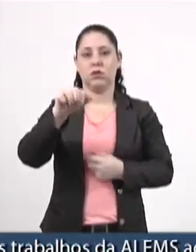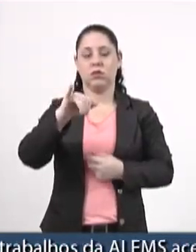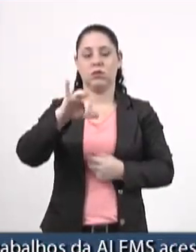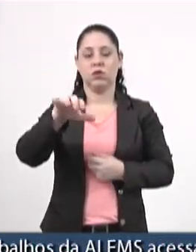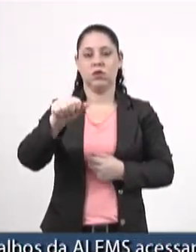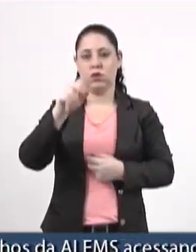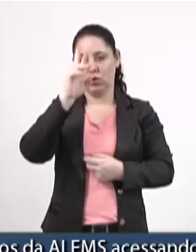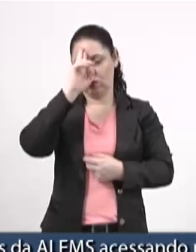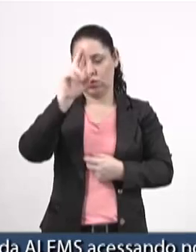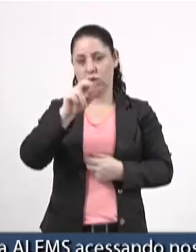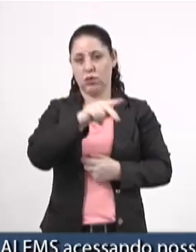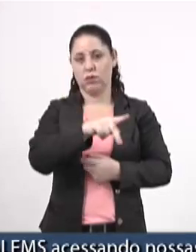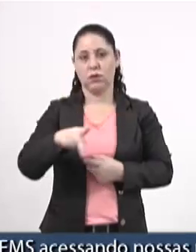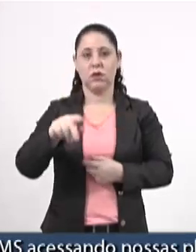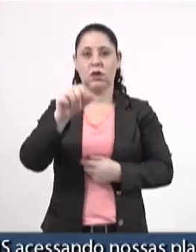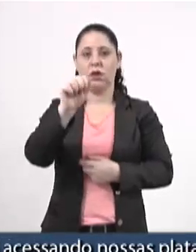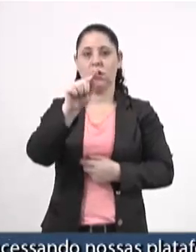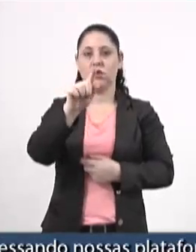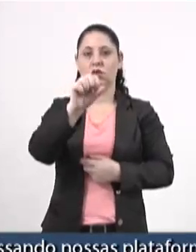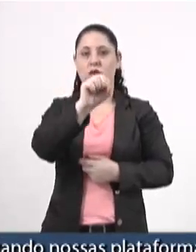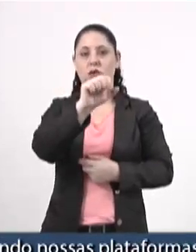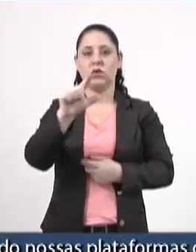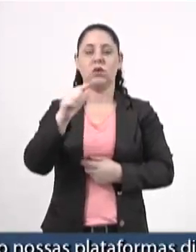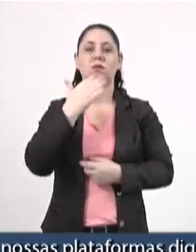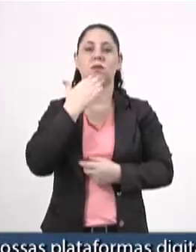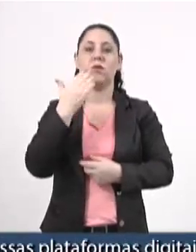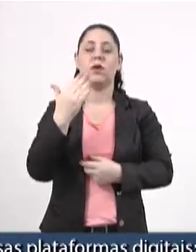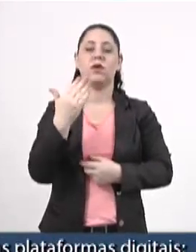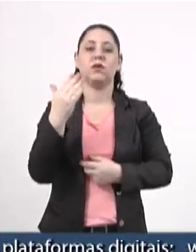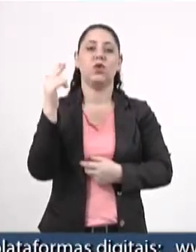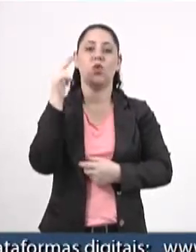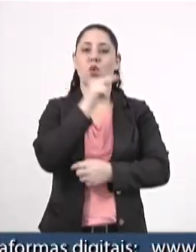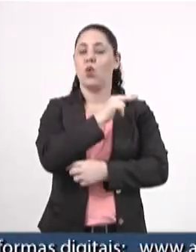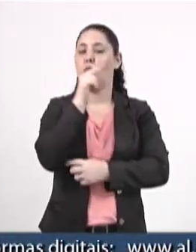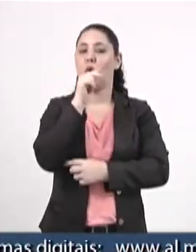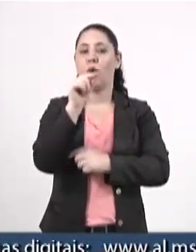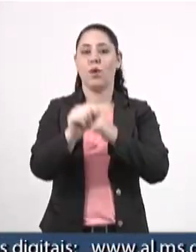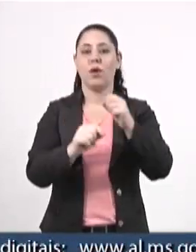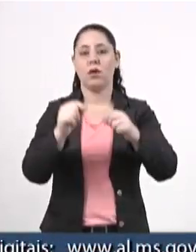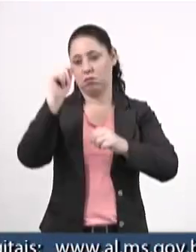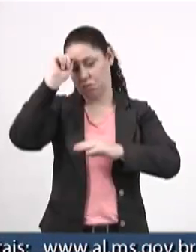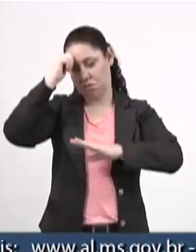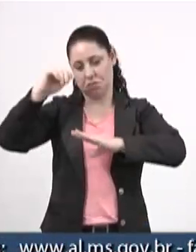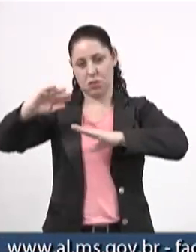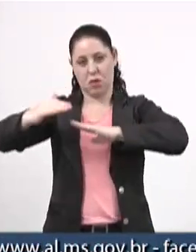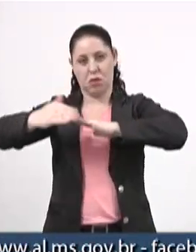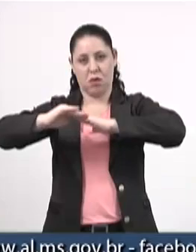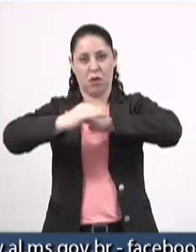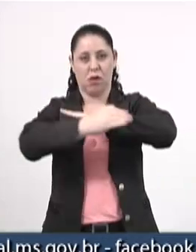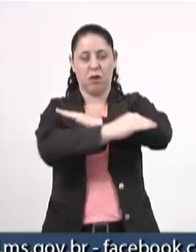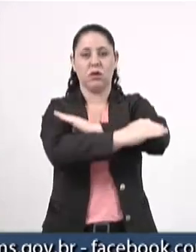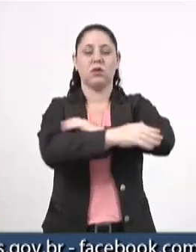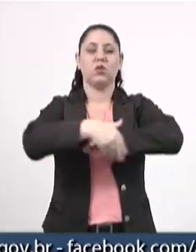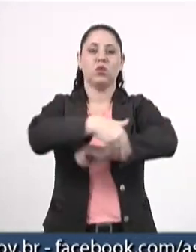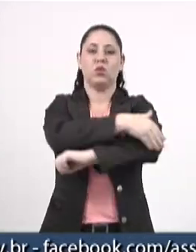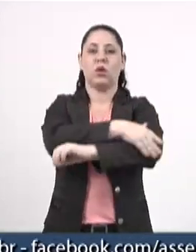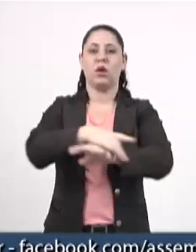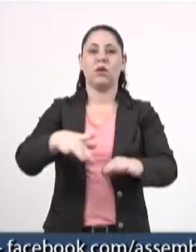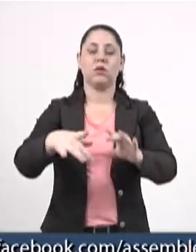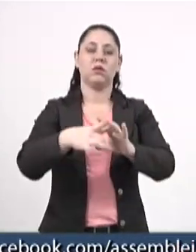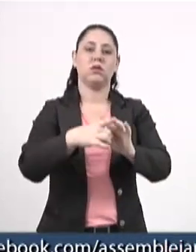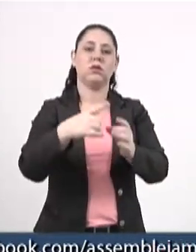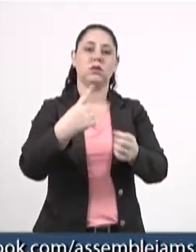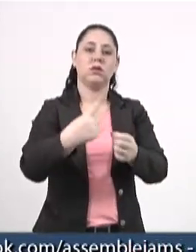-presidente da AGESUL, pedindo em caráter de emergência o patrulhamento e cascalhamento da estrada que liga o